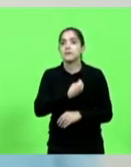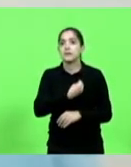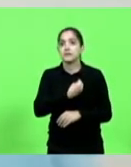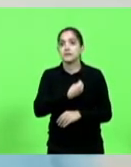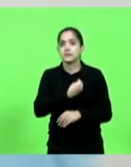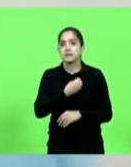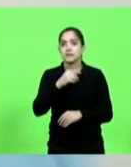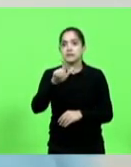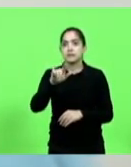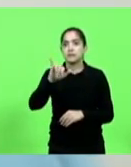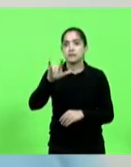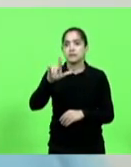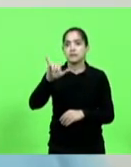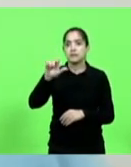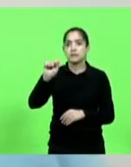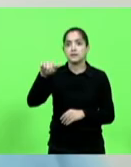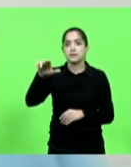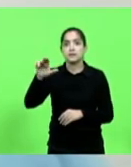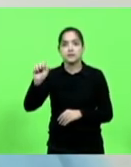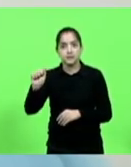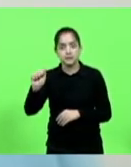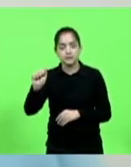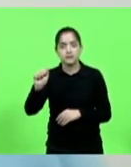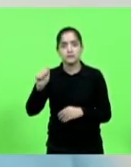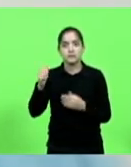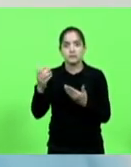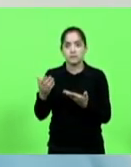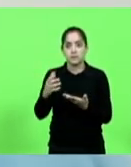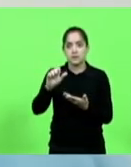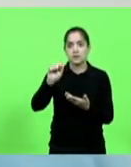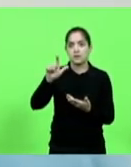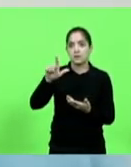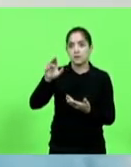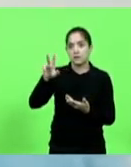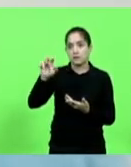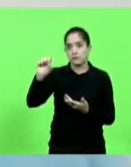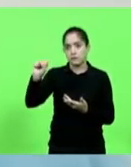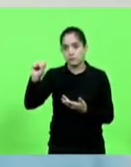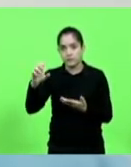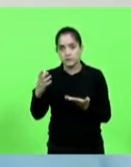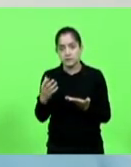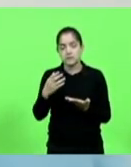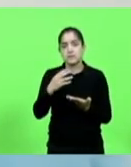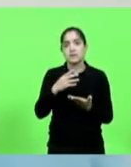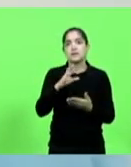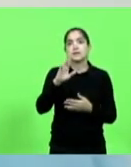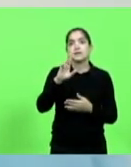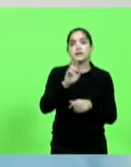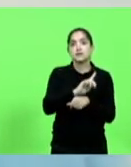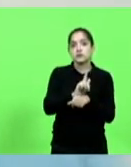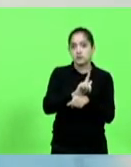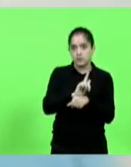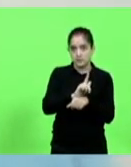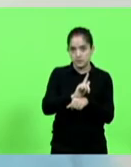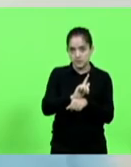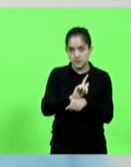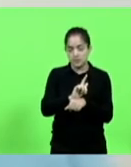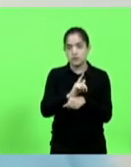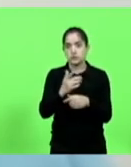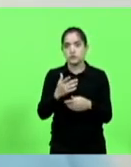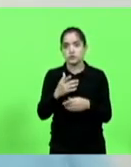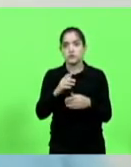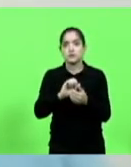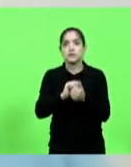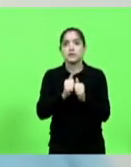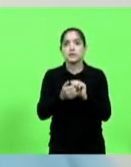Liliana, a Liliana Alves, que é gerente de inovação, difusão e promoção das artes da